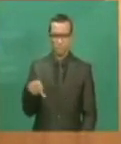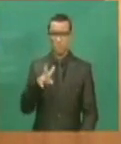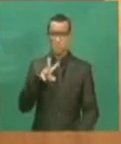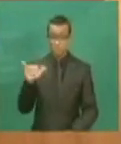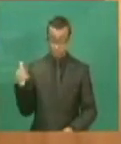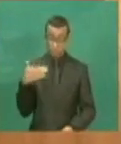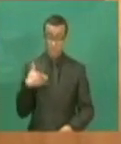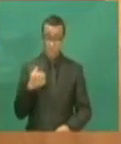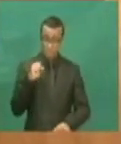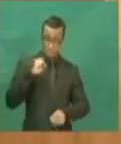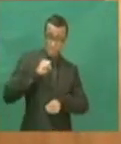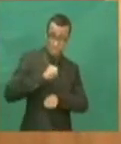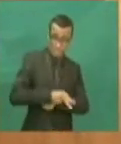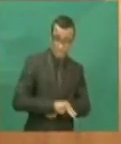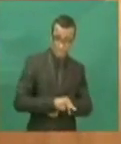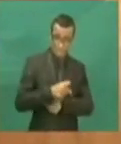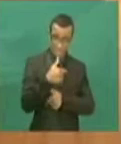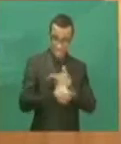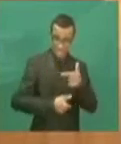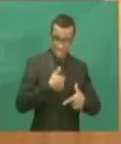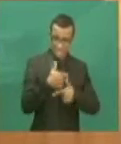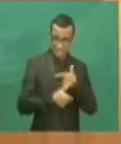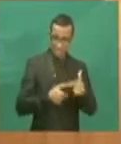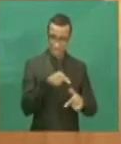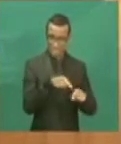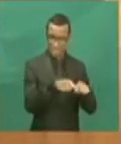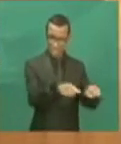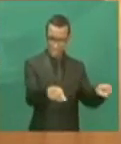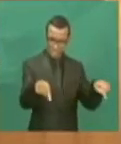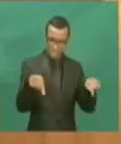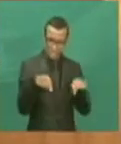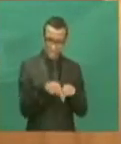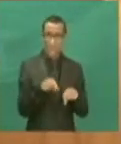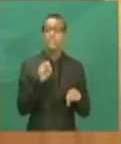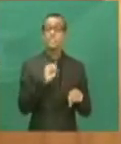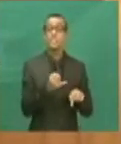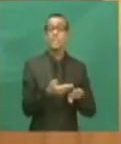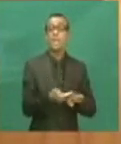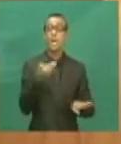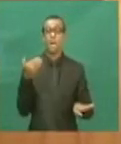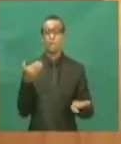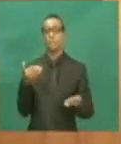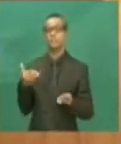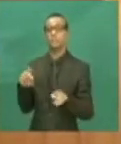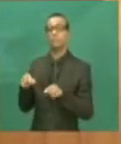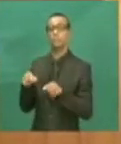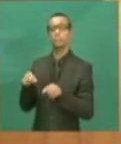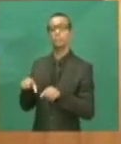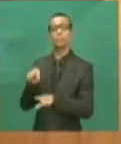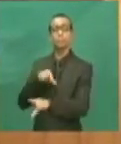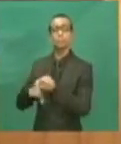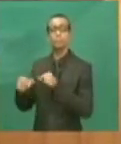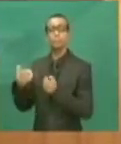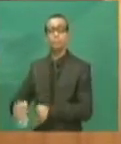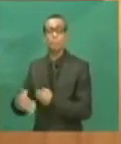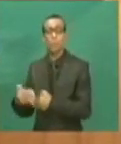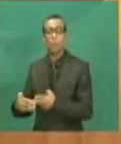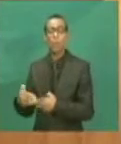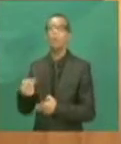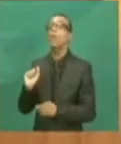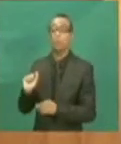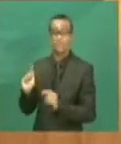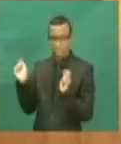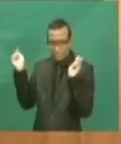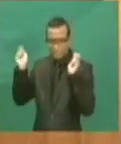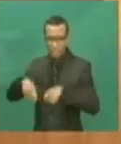na sala de aula como contratado sem que tenha passado pelo seletivo meritório, que valha o conteúdo e